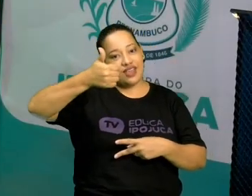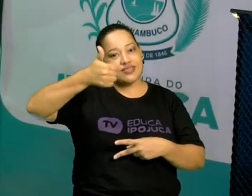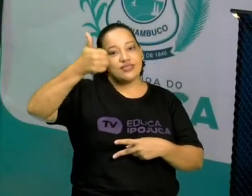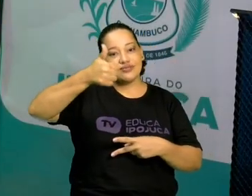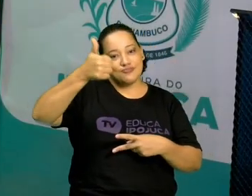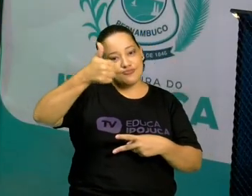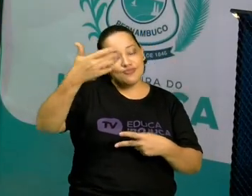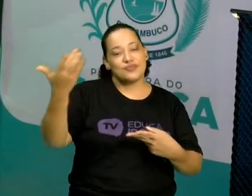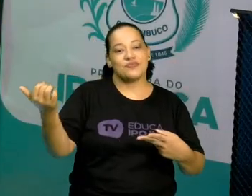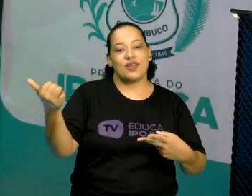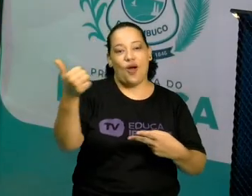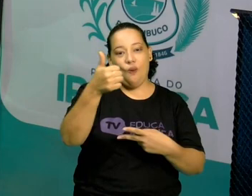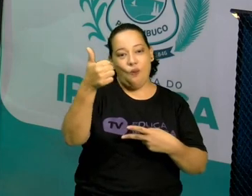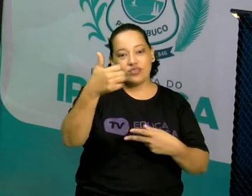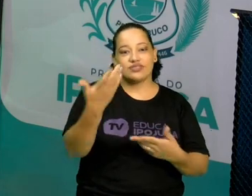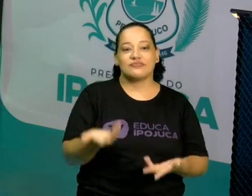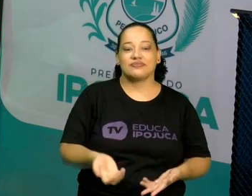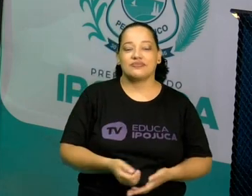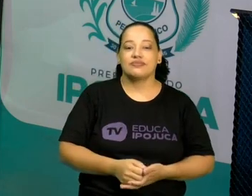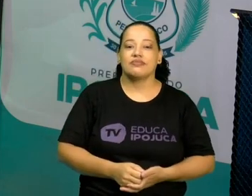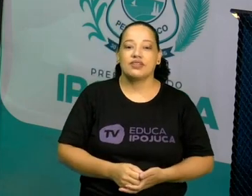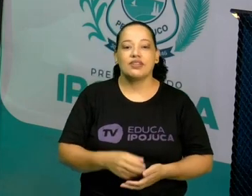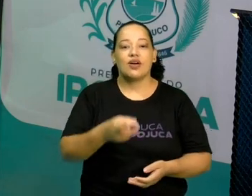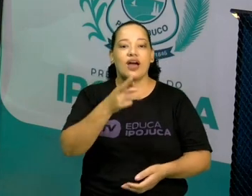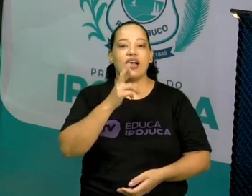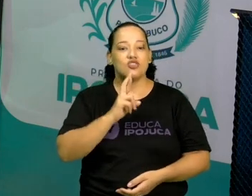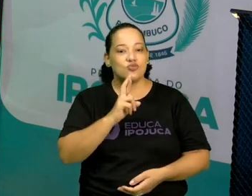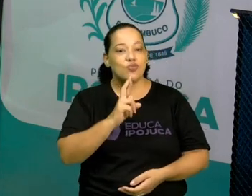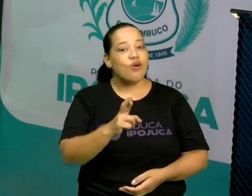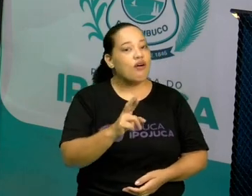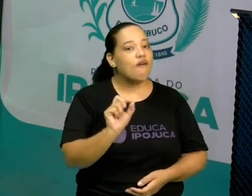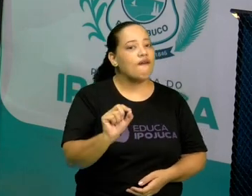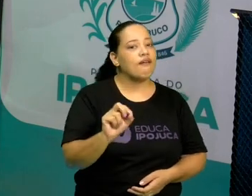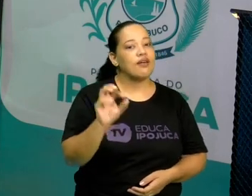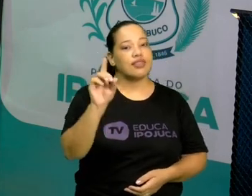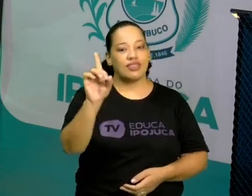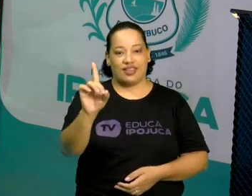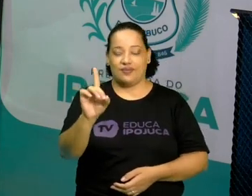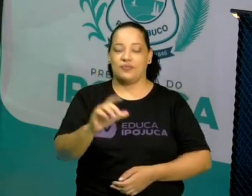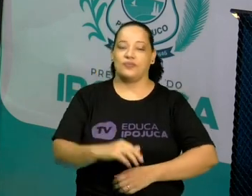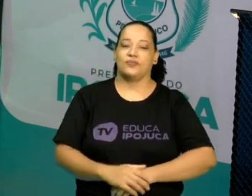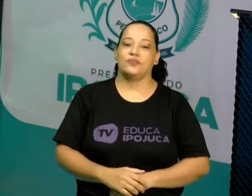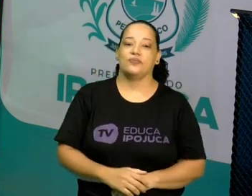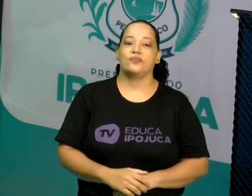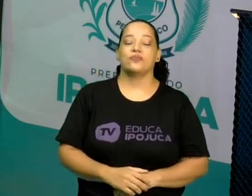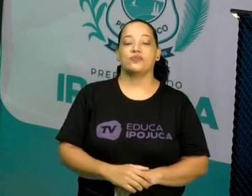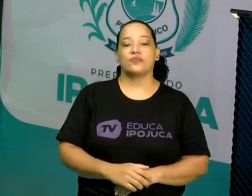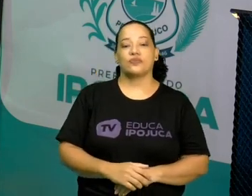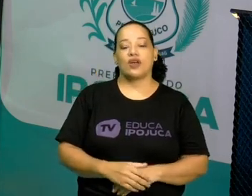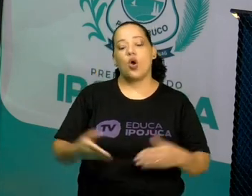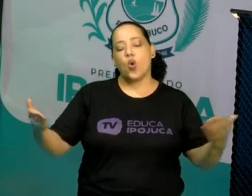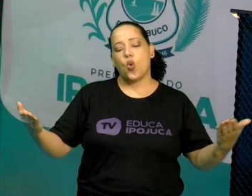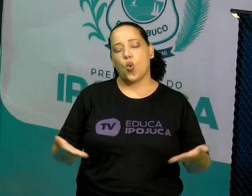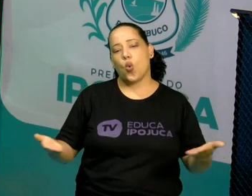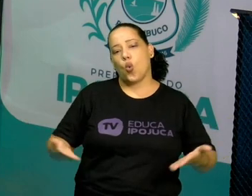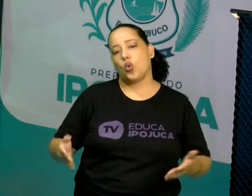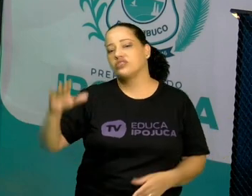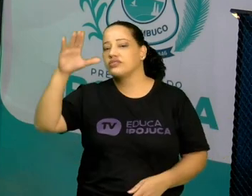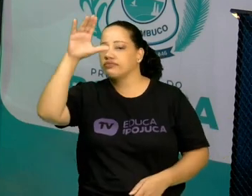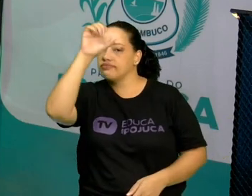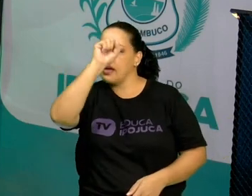aí, você acertou? A resposta seria a letra B. Mas hoje, nós vamos aprender